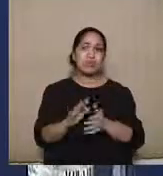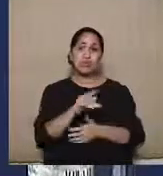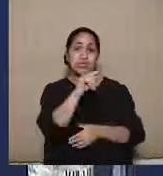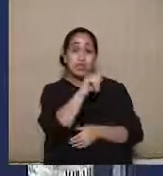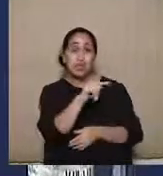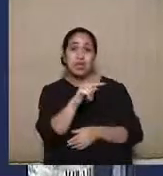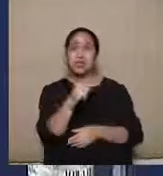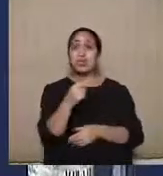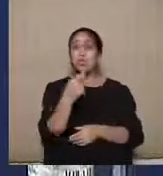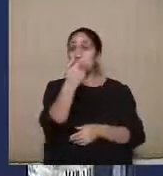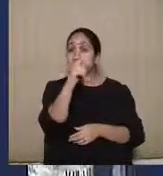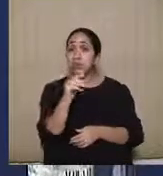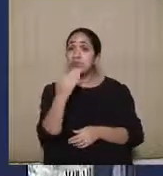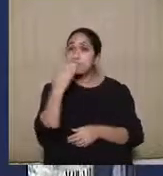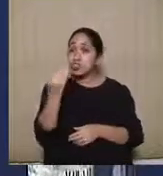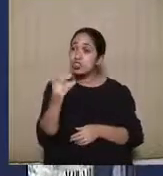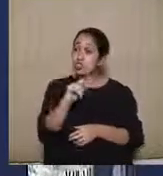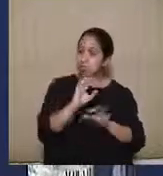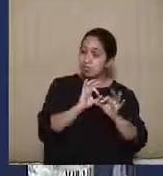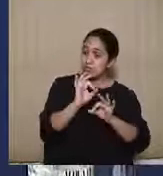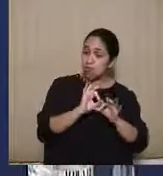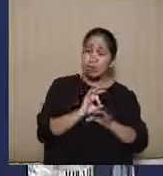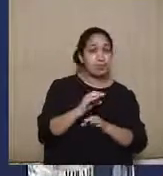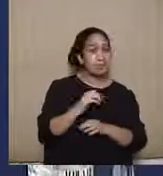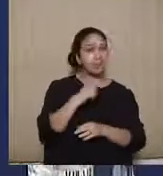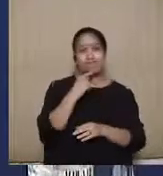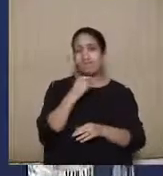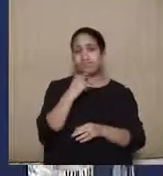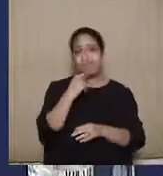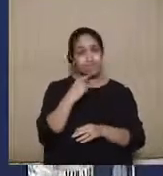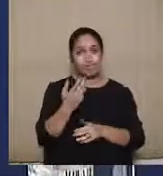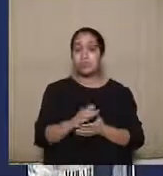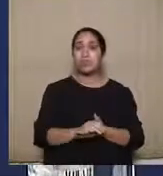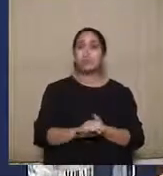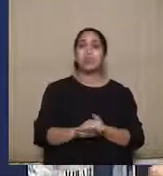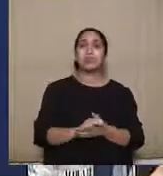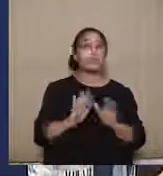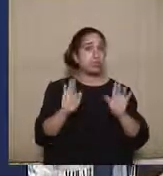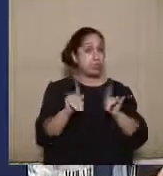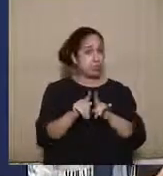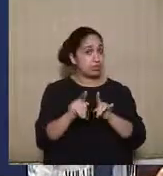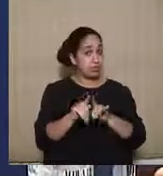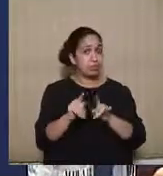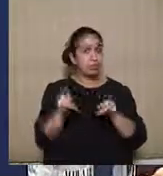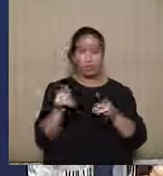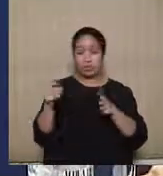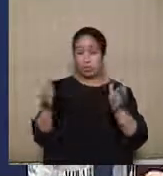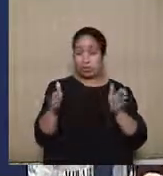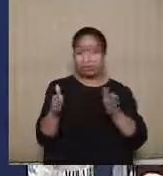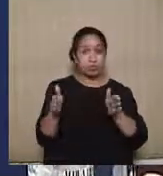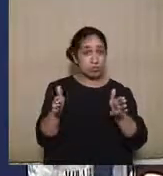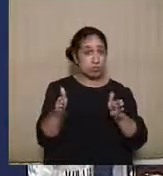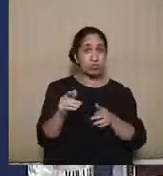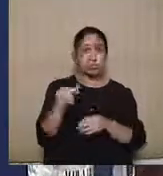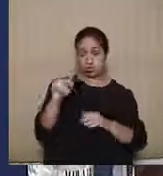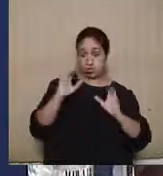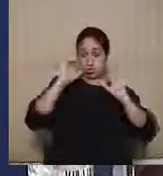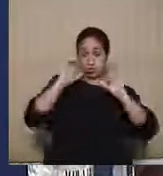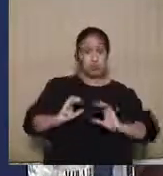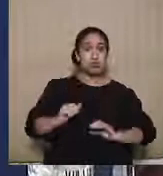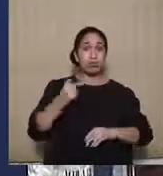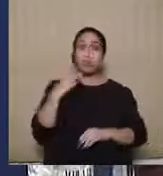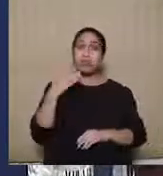poder recorrer se houver uma sentença deferindo esse registro, mas também há aqui um espaço, então, para que o cidadão